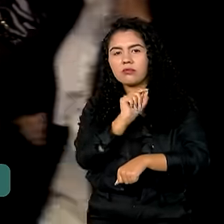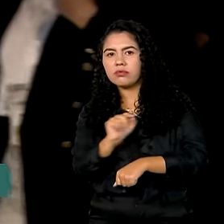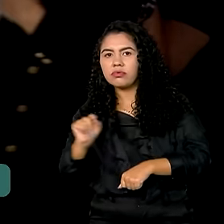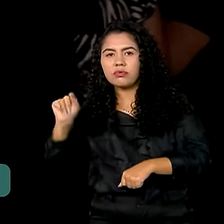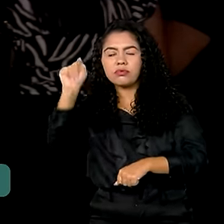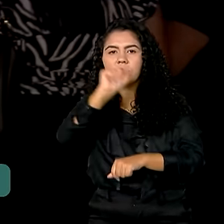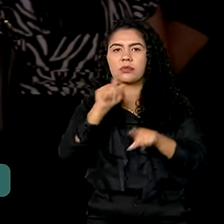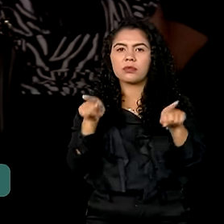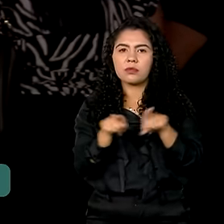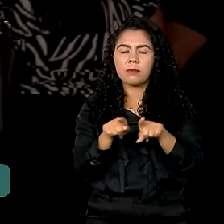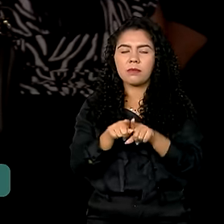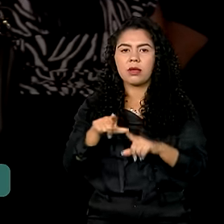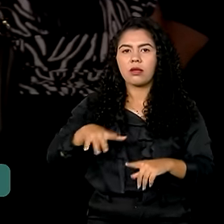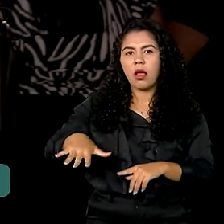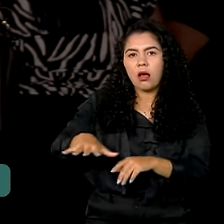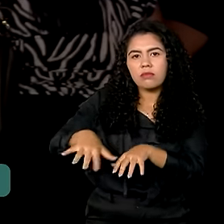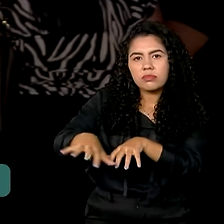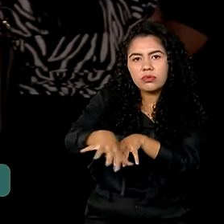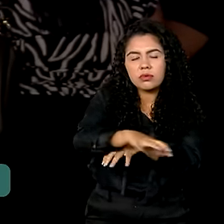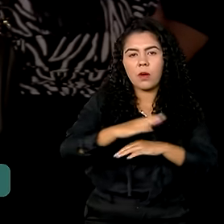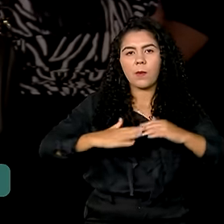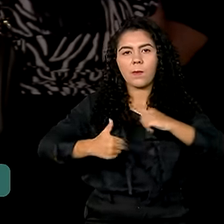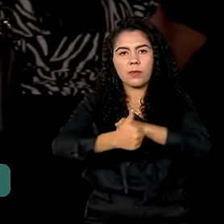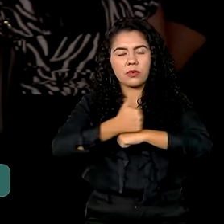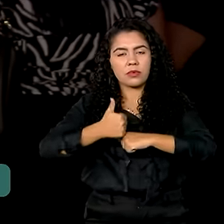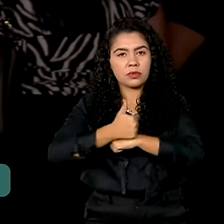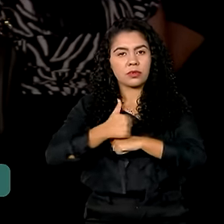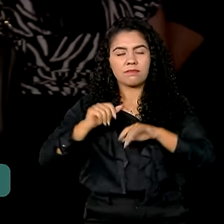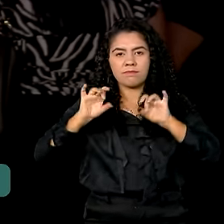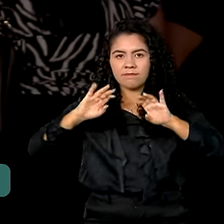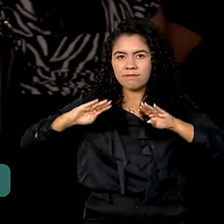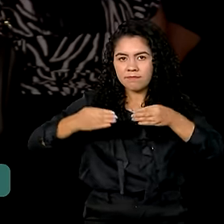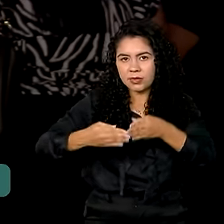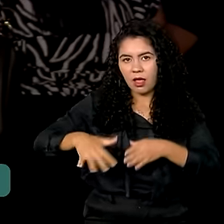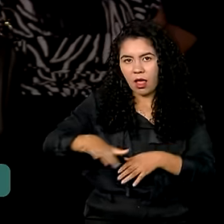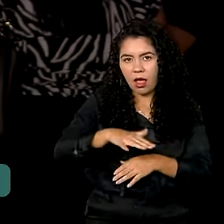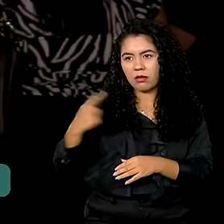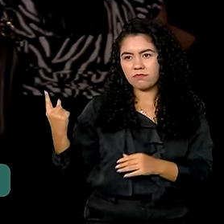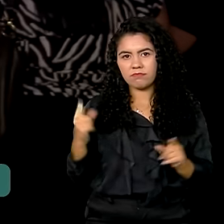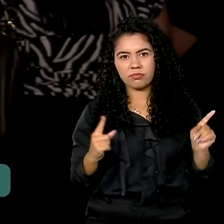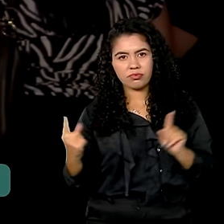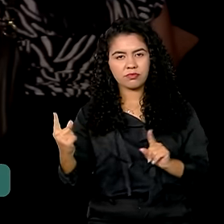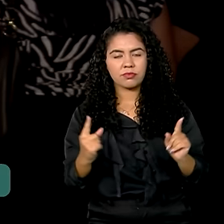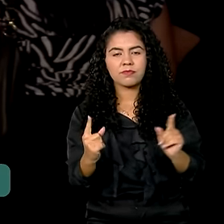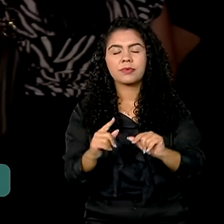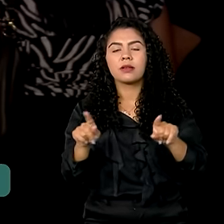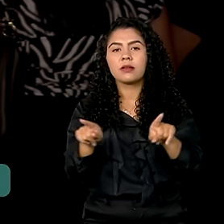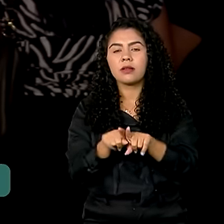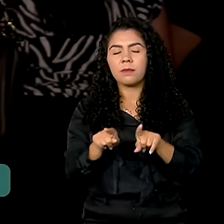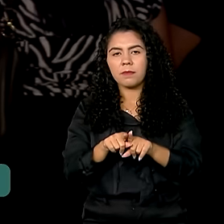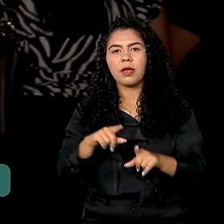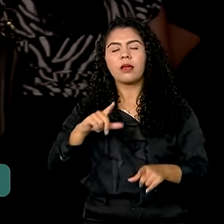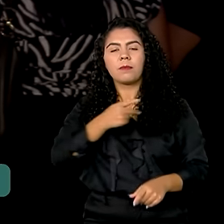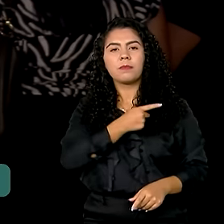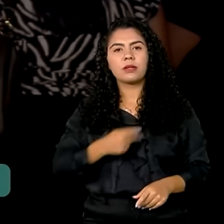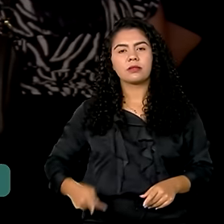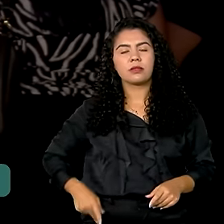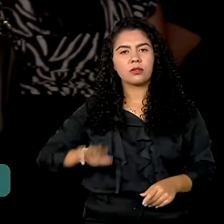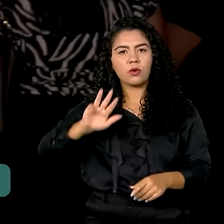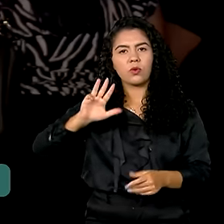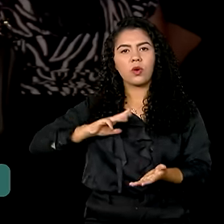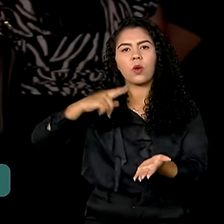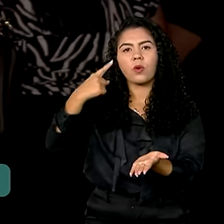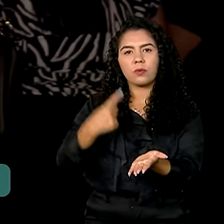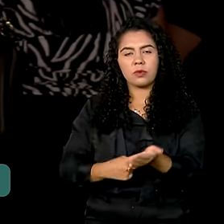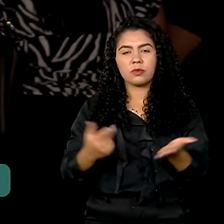associações setoriais e especialistas. Bom, Vanessa, a agenda do presidente Lula hoje também inclui uma reunião à tarde